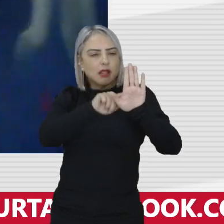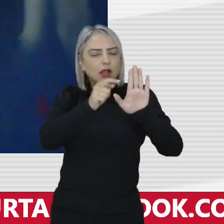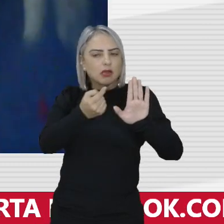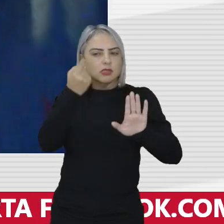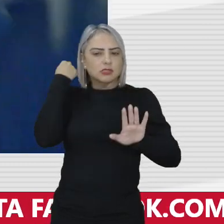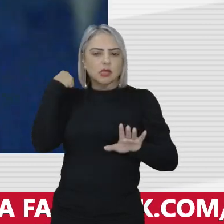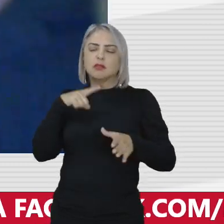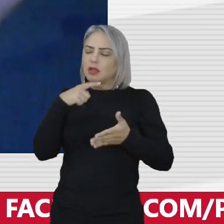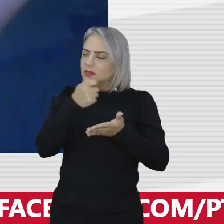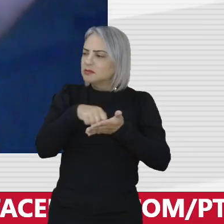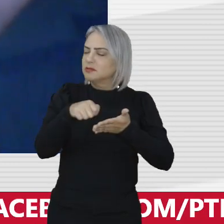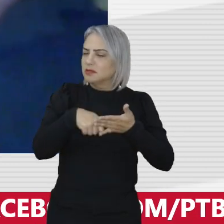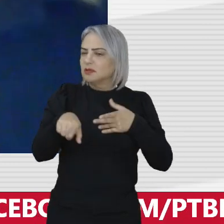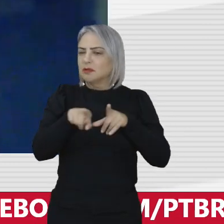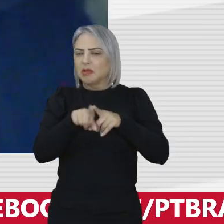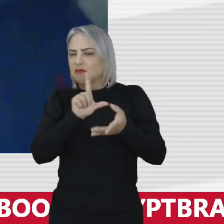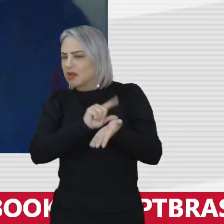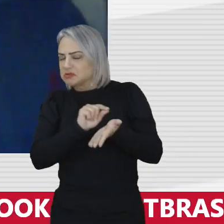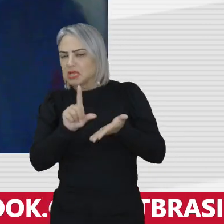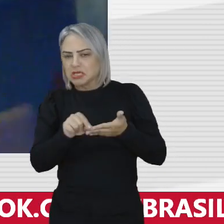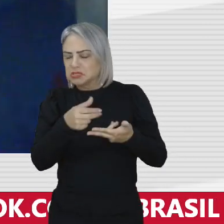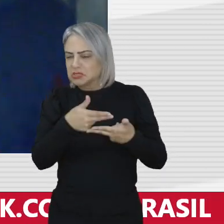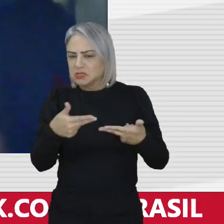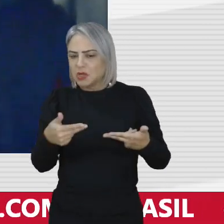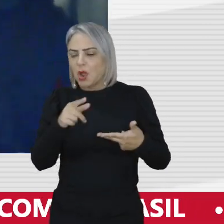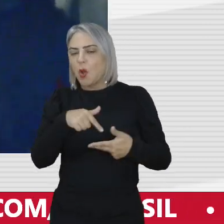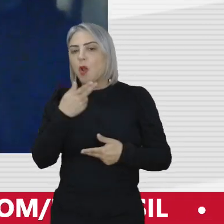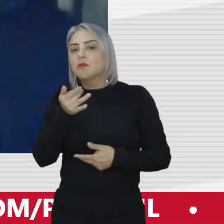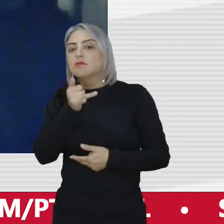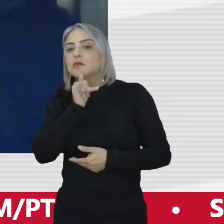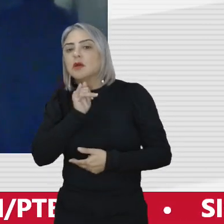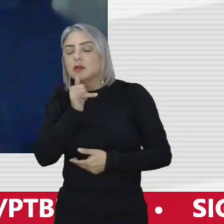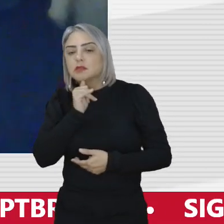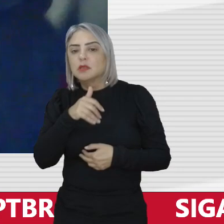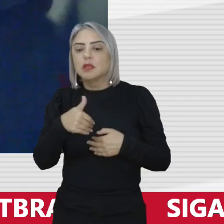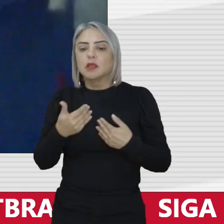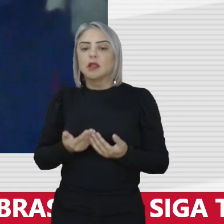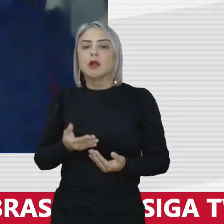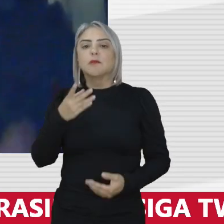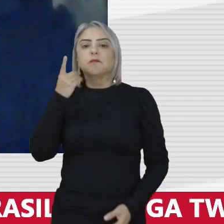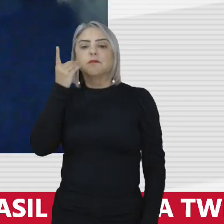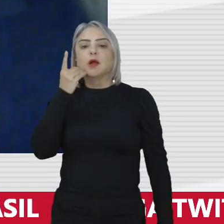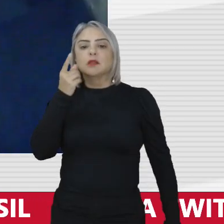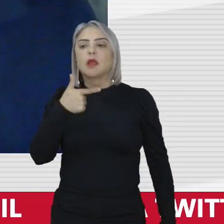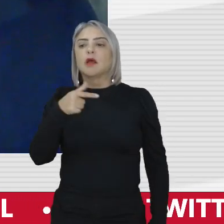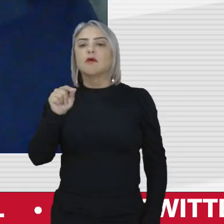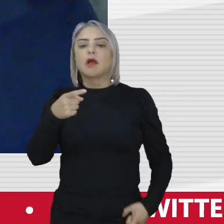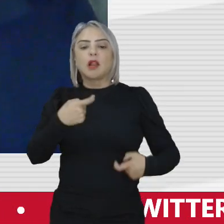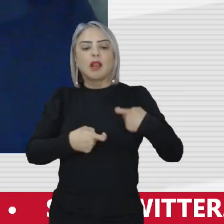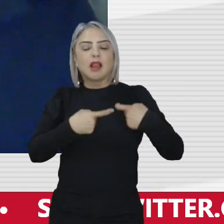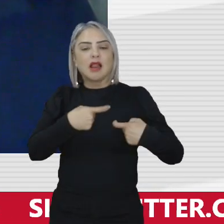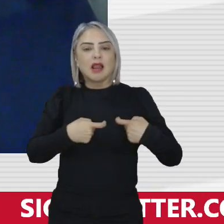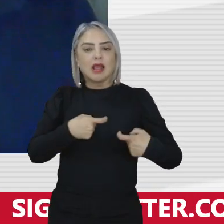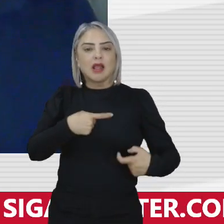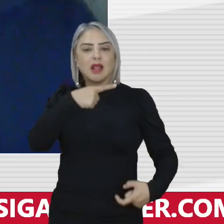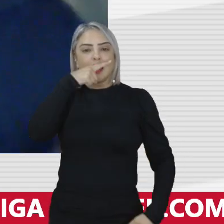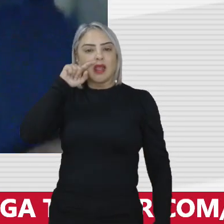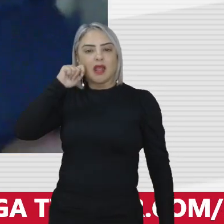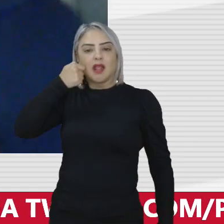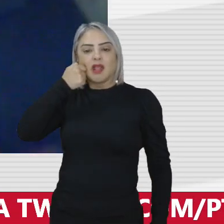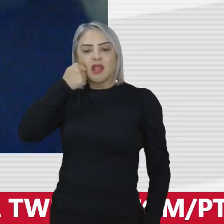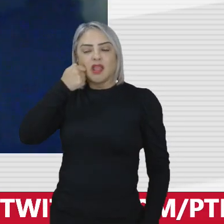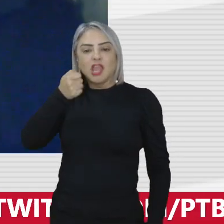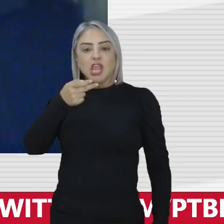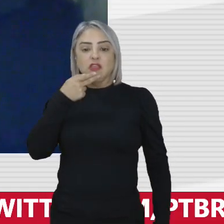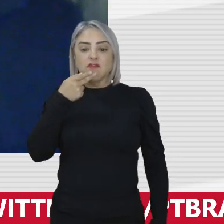escrito sobre isso também quando por exemplo um deputado vai à guerra da Ucrânia e